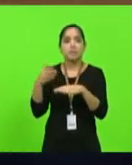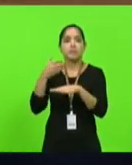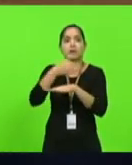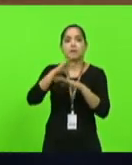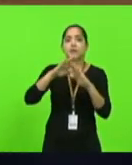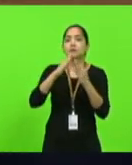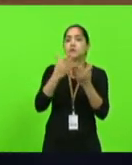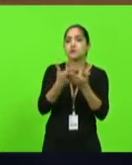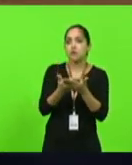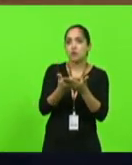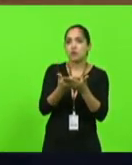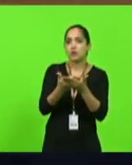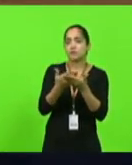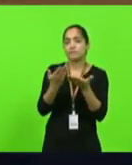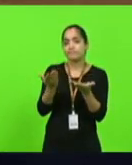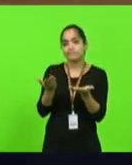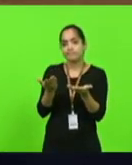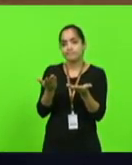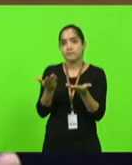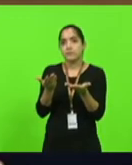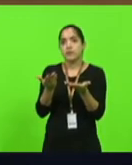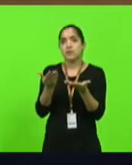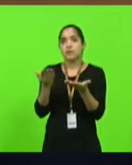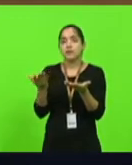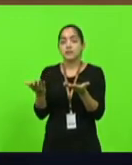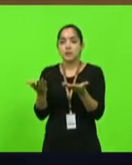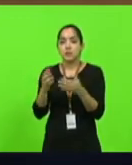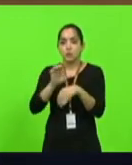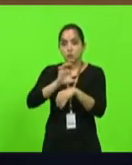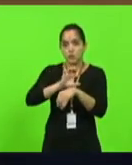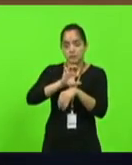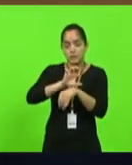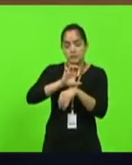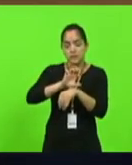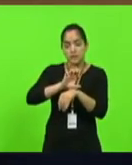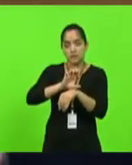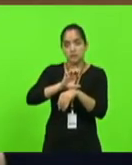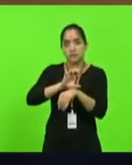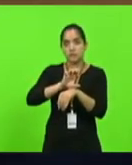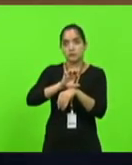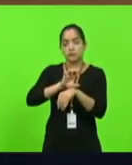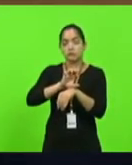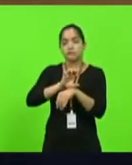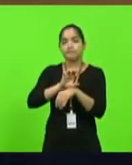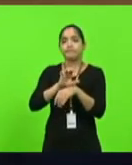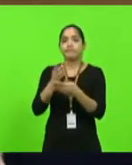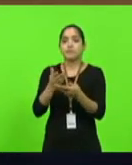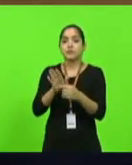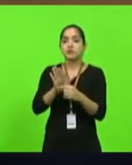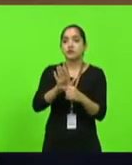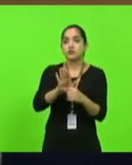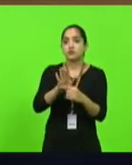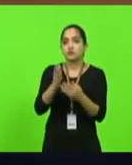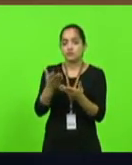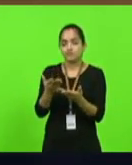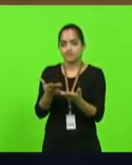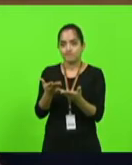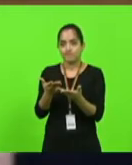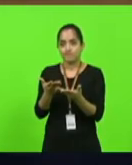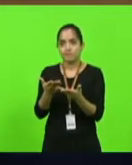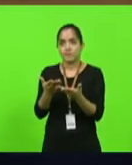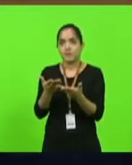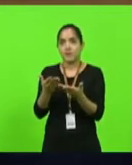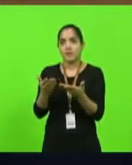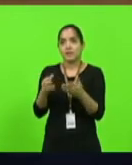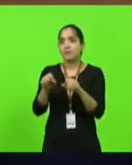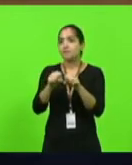ele não... Então, o Estado, ele deixa de contribuir e rompe os